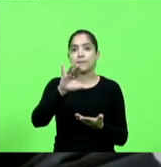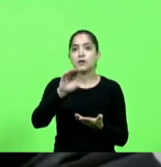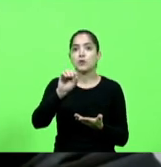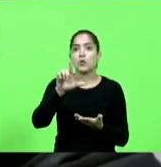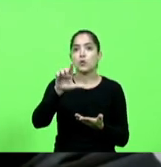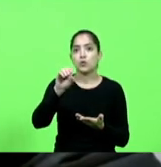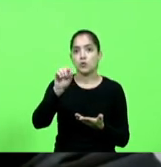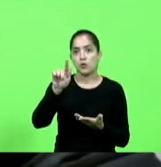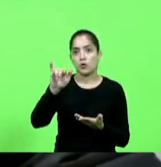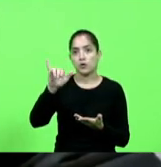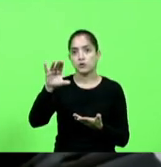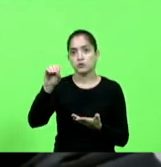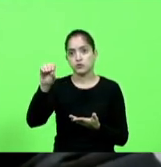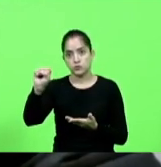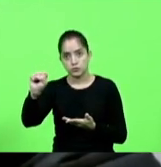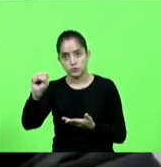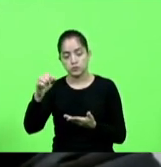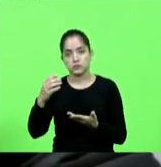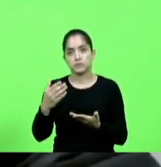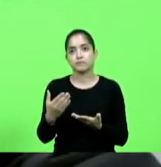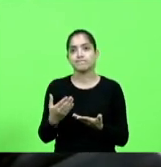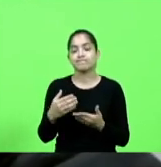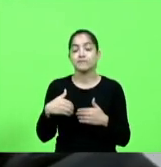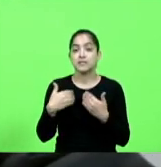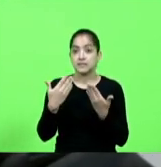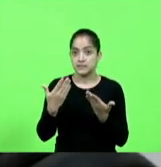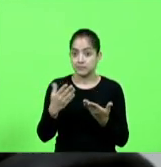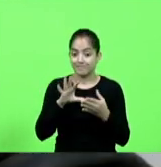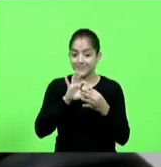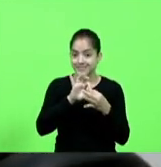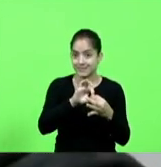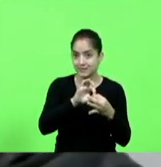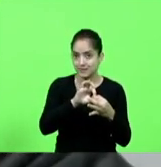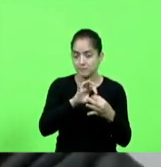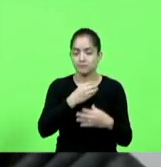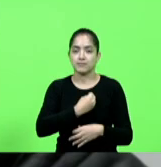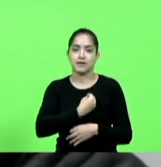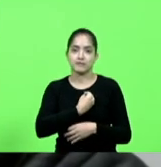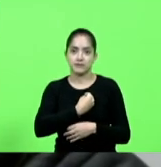portanto ligados a vida